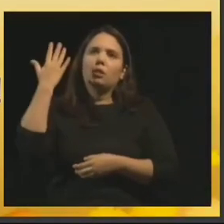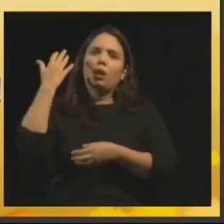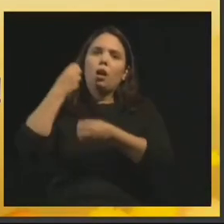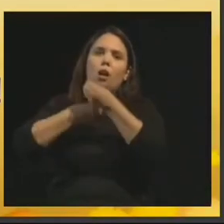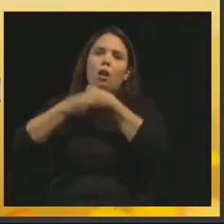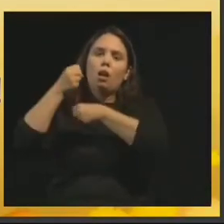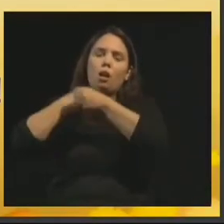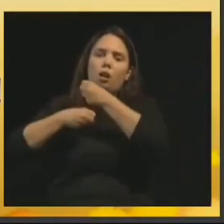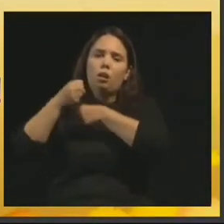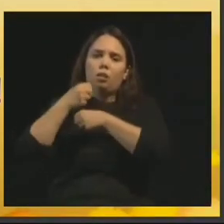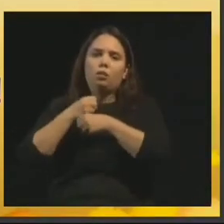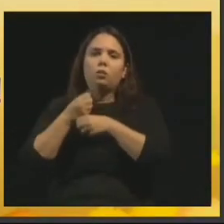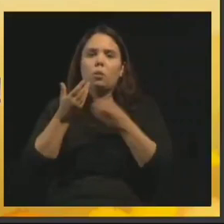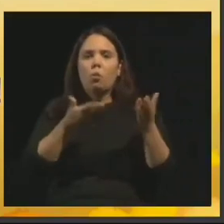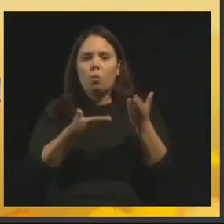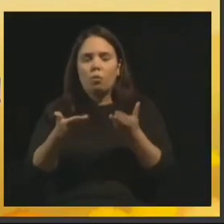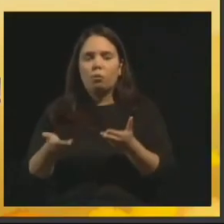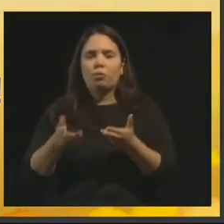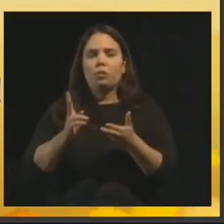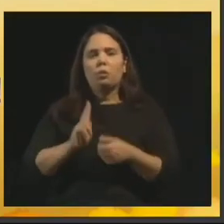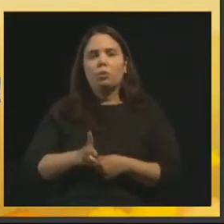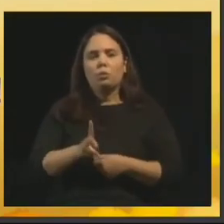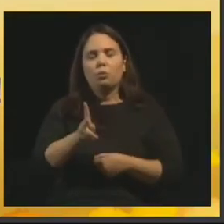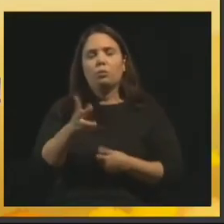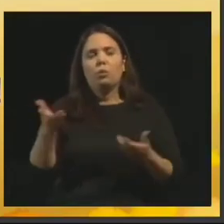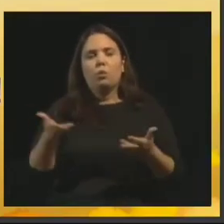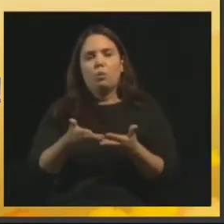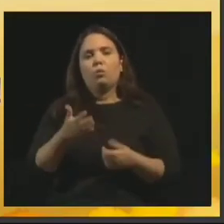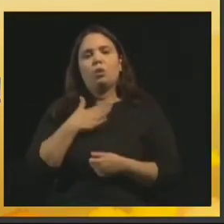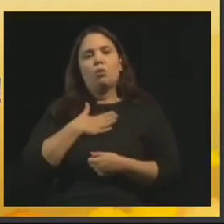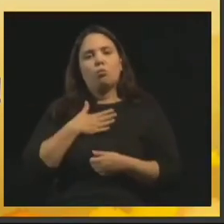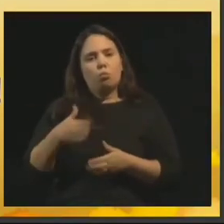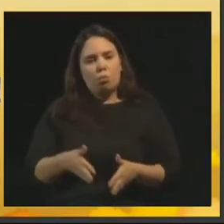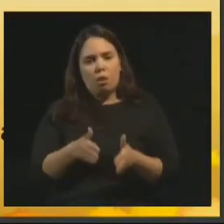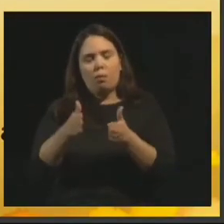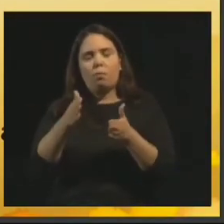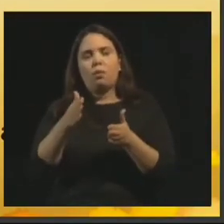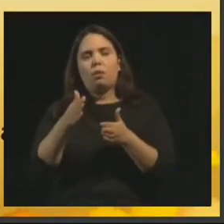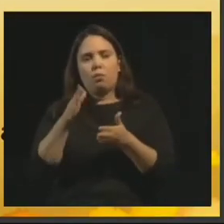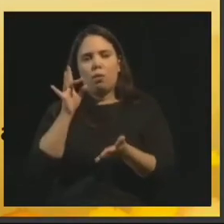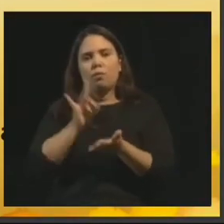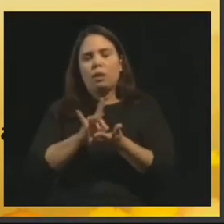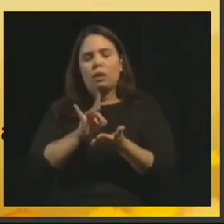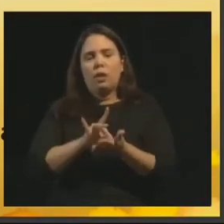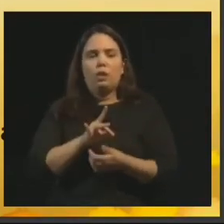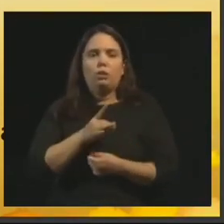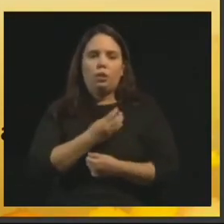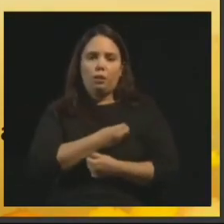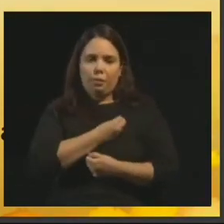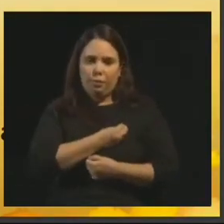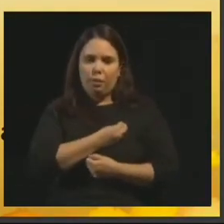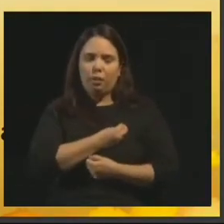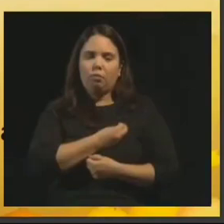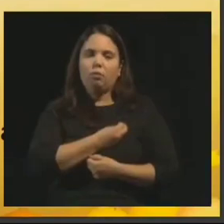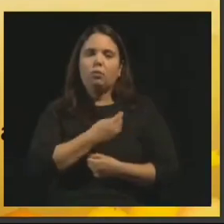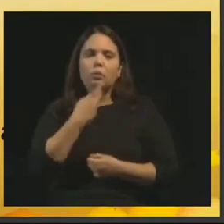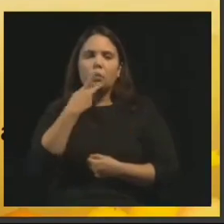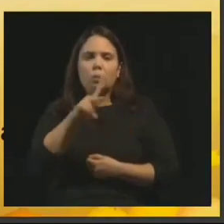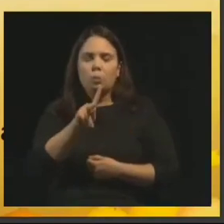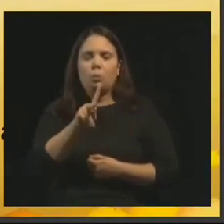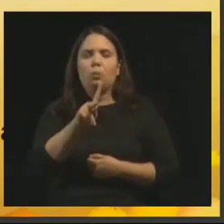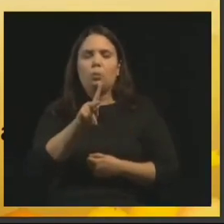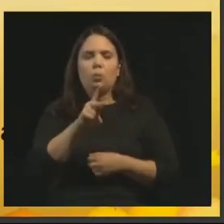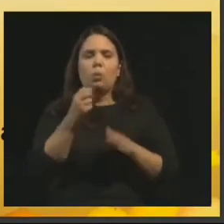convida, vem tu e segue-me hoje, eu sou o caminho, a verdade, a vida, abraça a tua cruz,